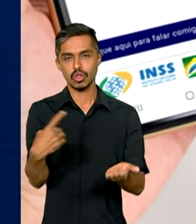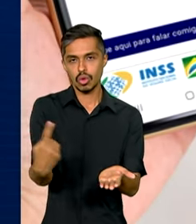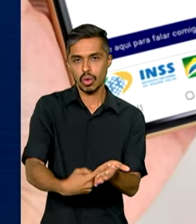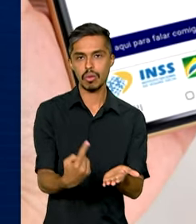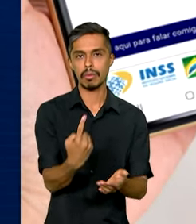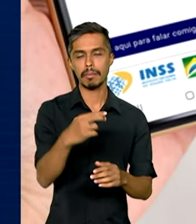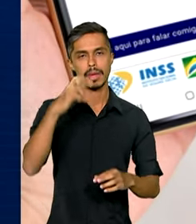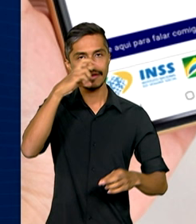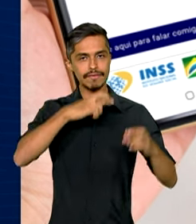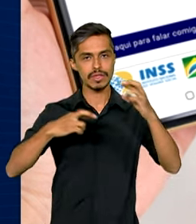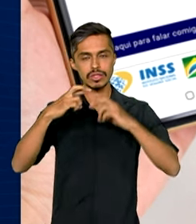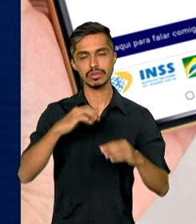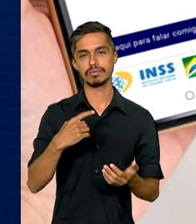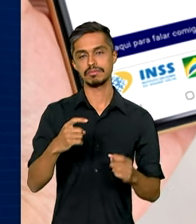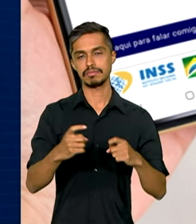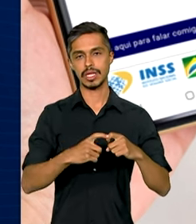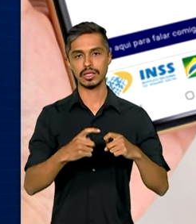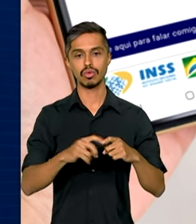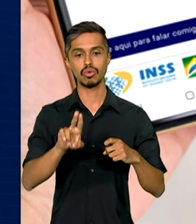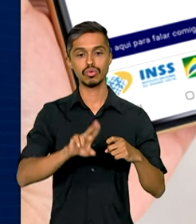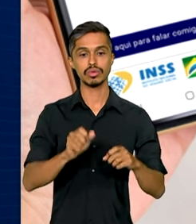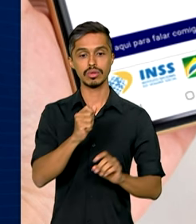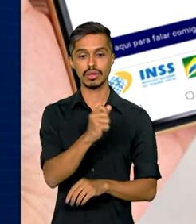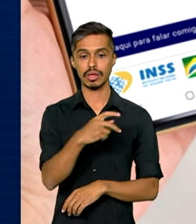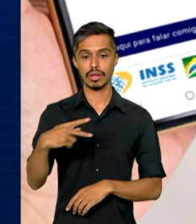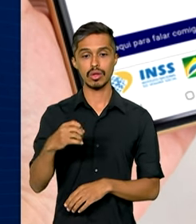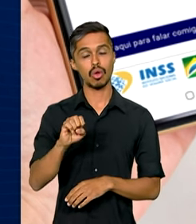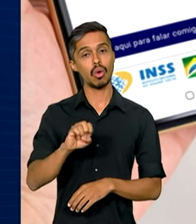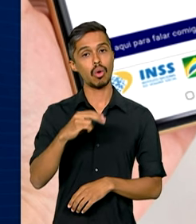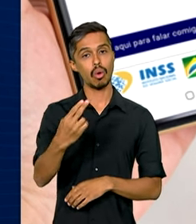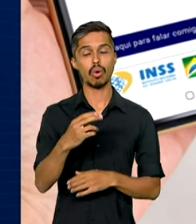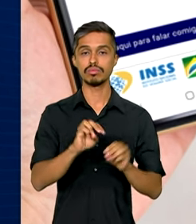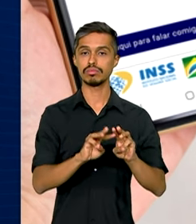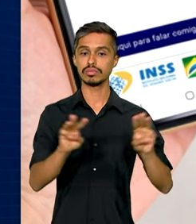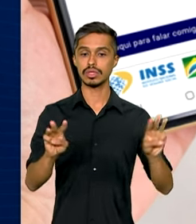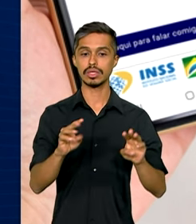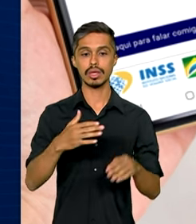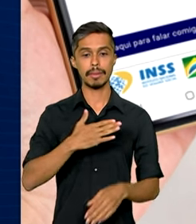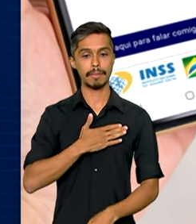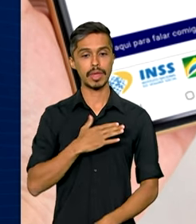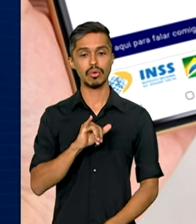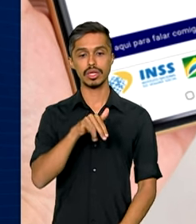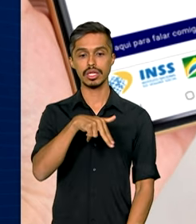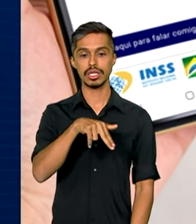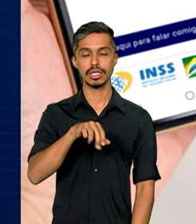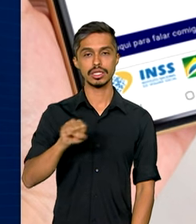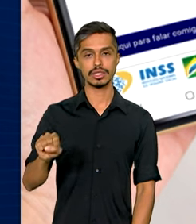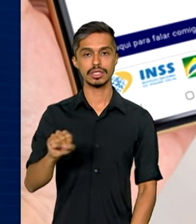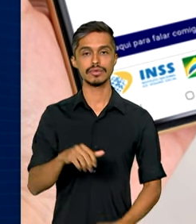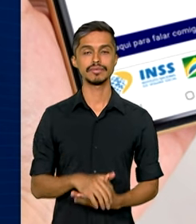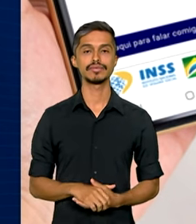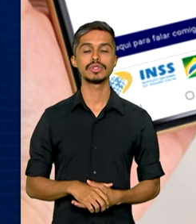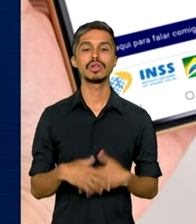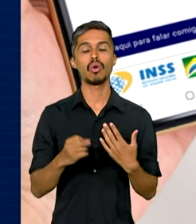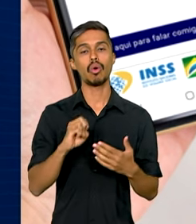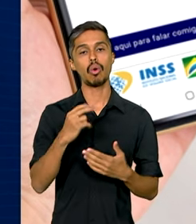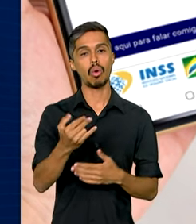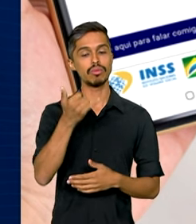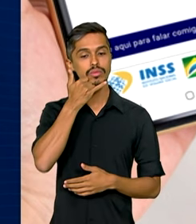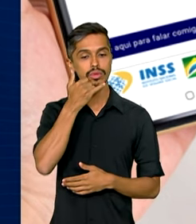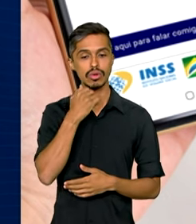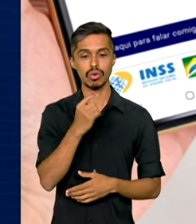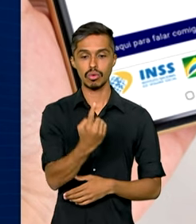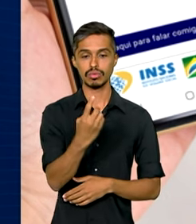uma perícia médica pelo aplicativo ou pelo site Meu INSS, ou ainda pelo telefone